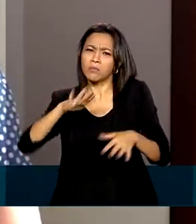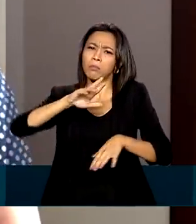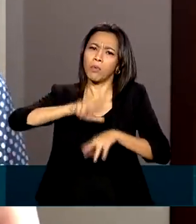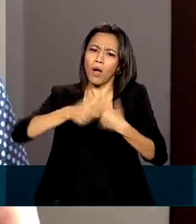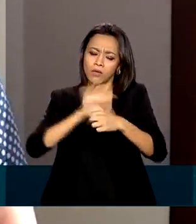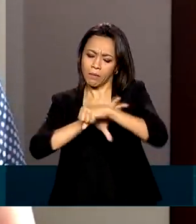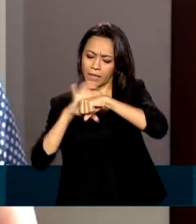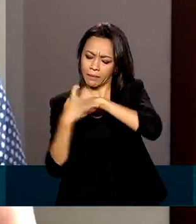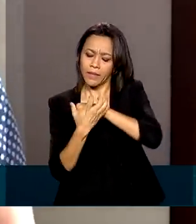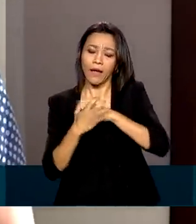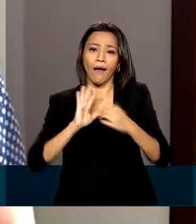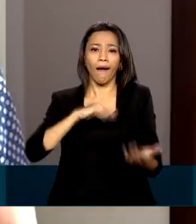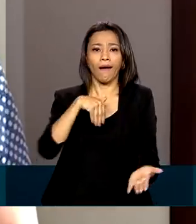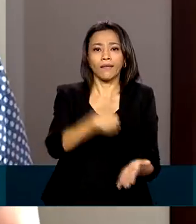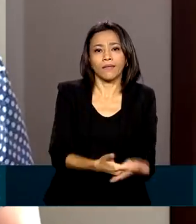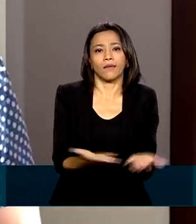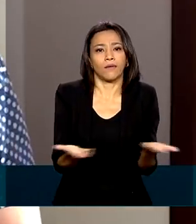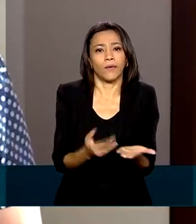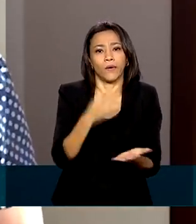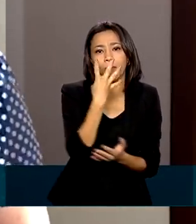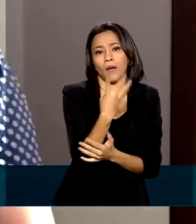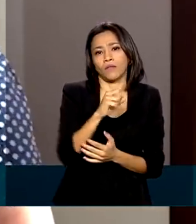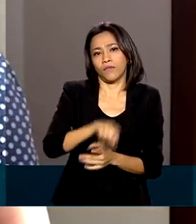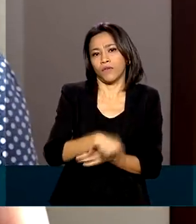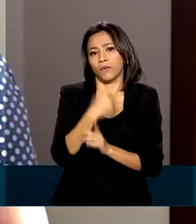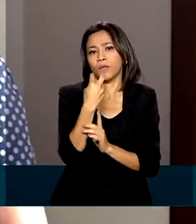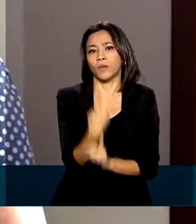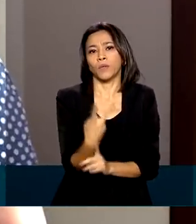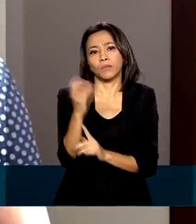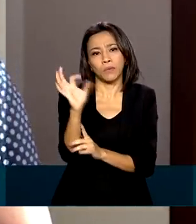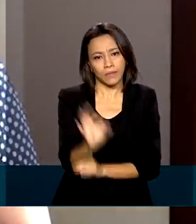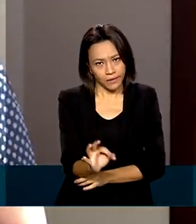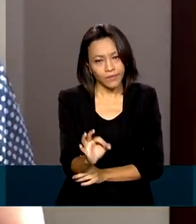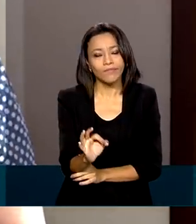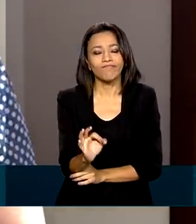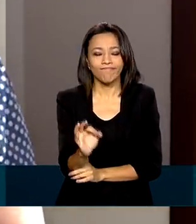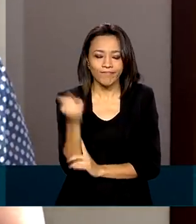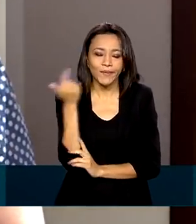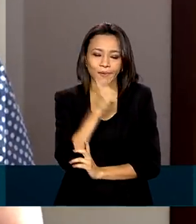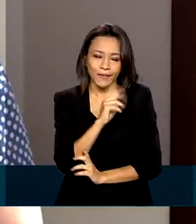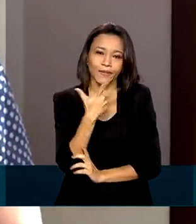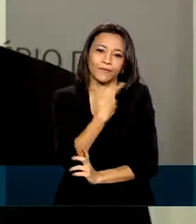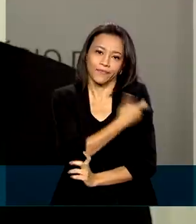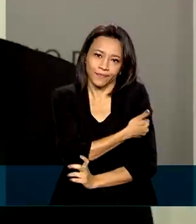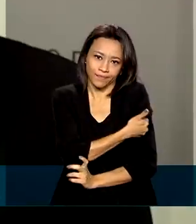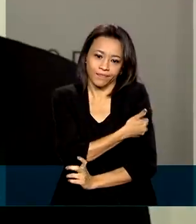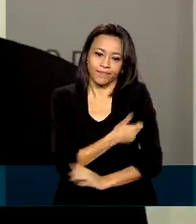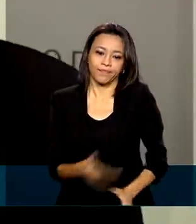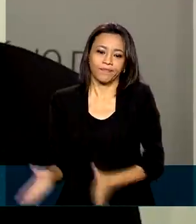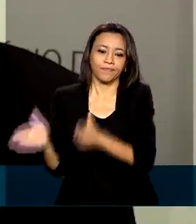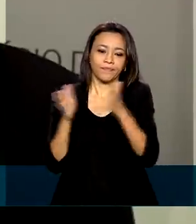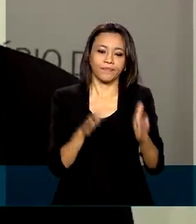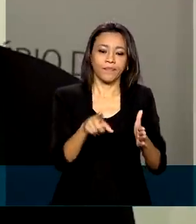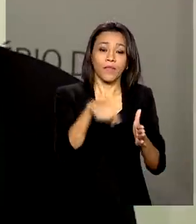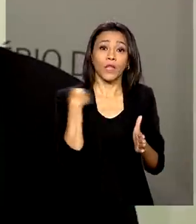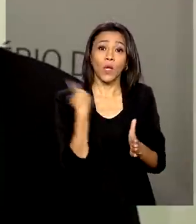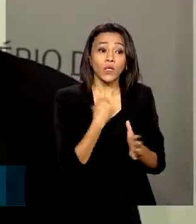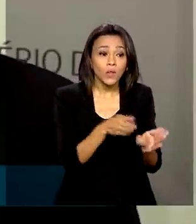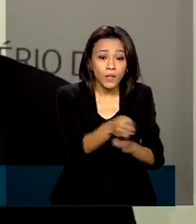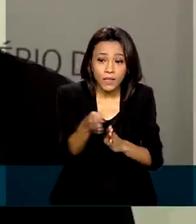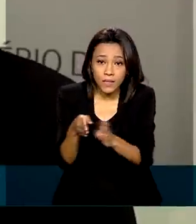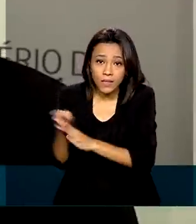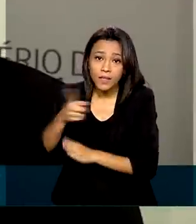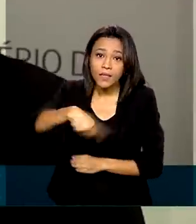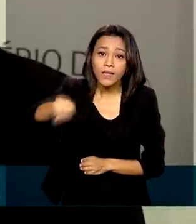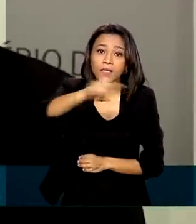até agora, apenas 4,2% do público-alvo foi vacinado. A gente recomenda à população